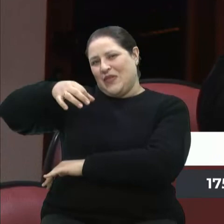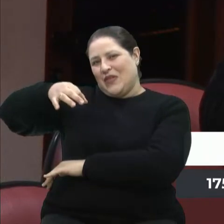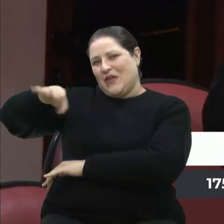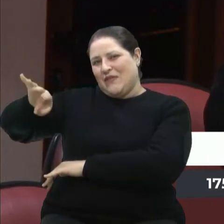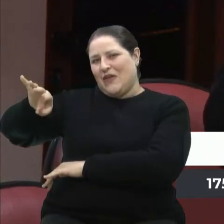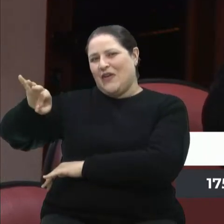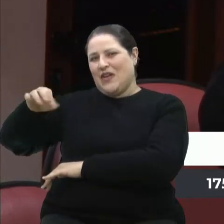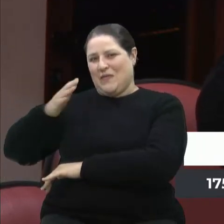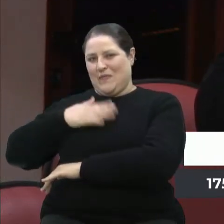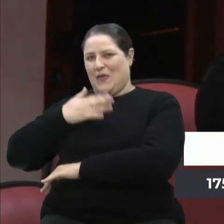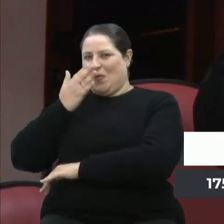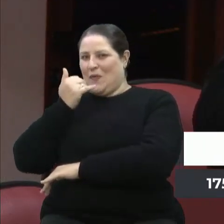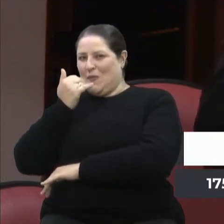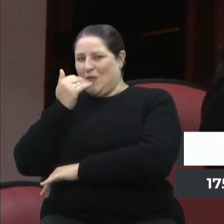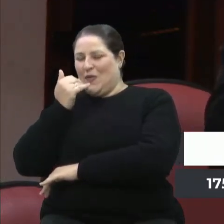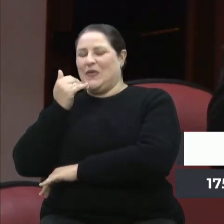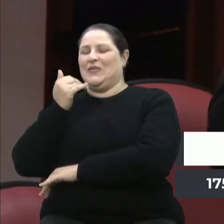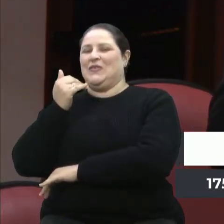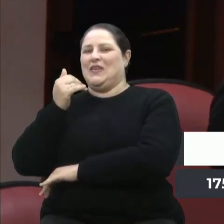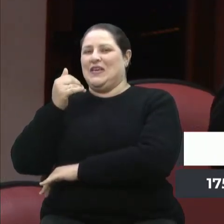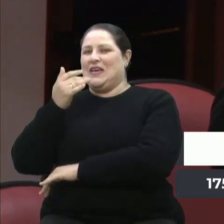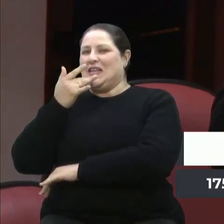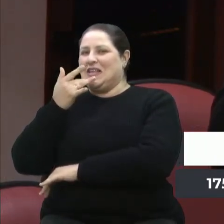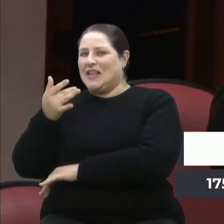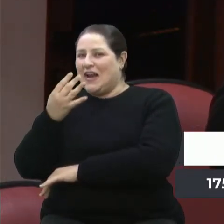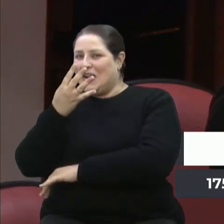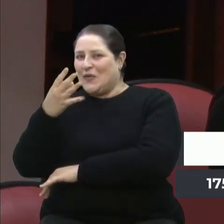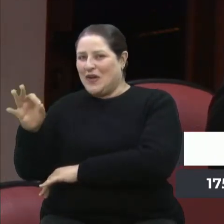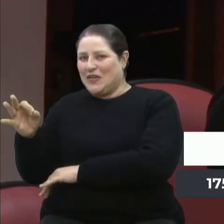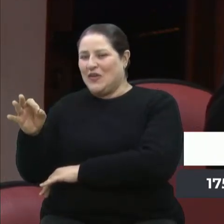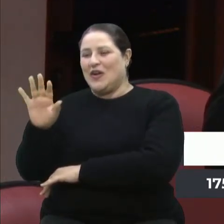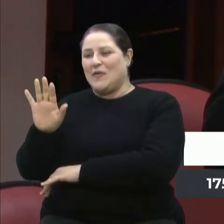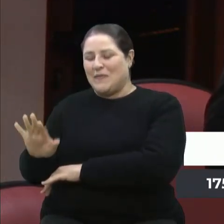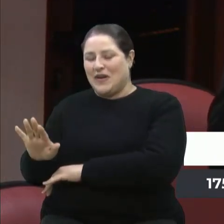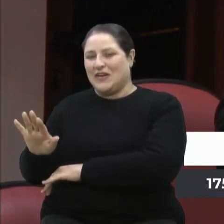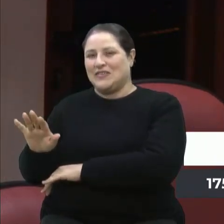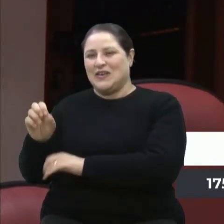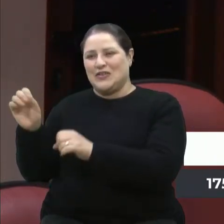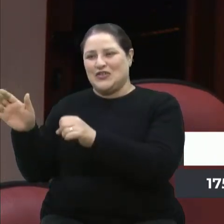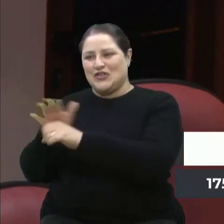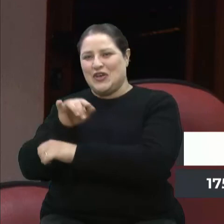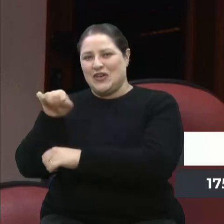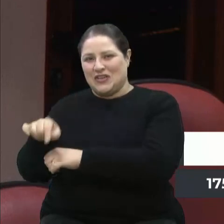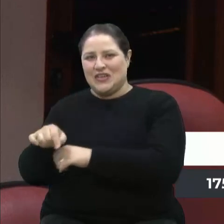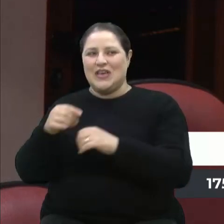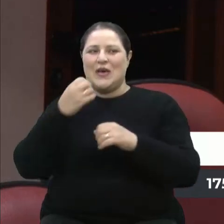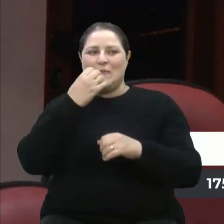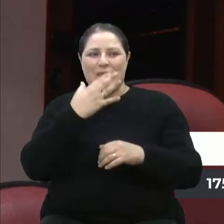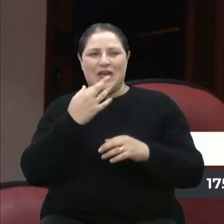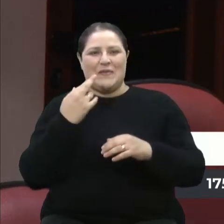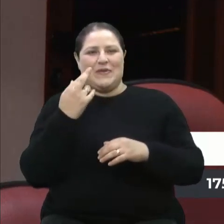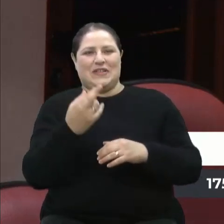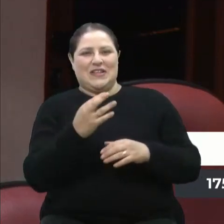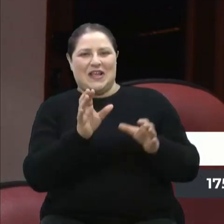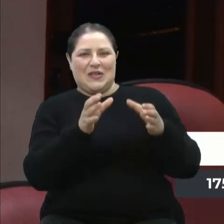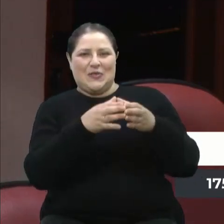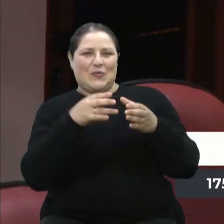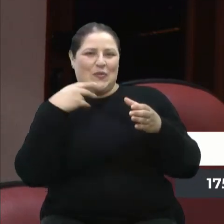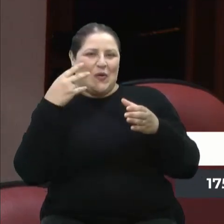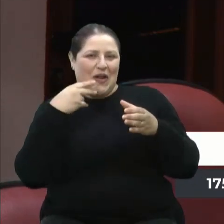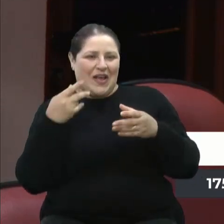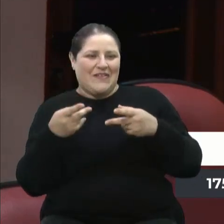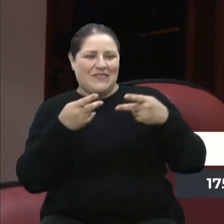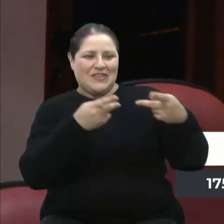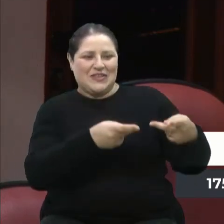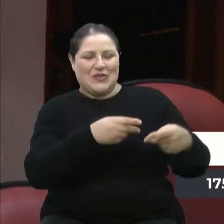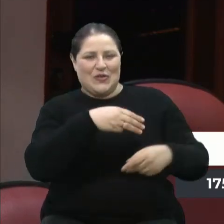mas foi muito gratificante. Estava muito bem representado ali para os colegas vereadores. Era isso. Por enquanto, estamos à disposição, vereador Arroz,